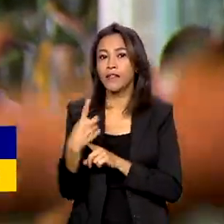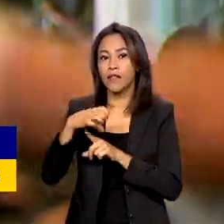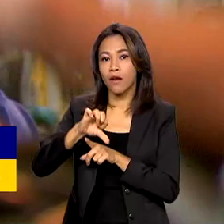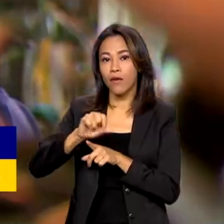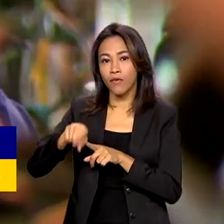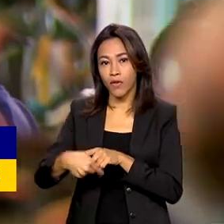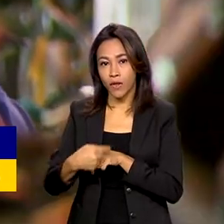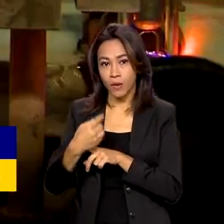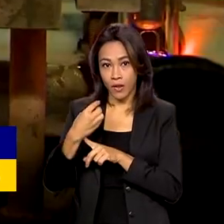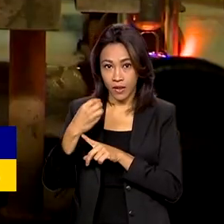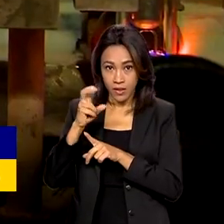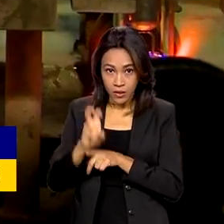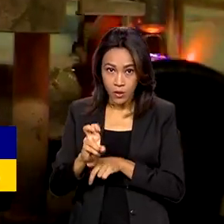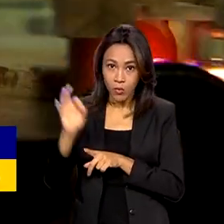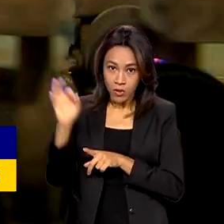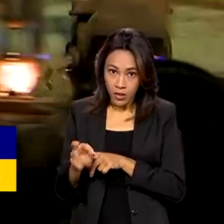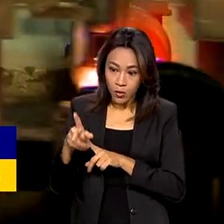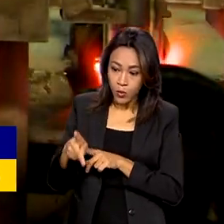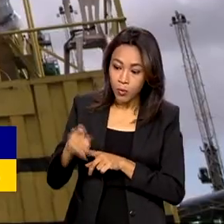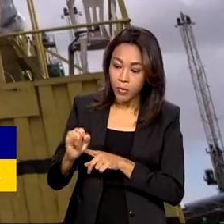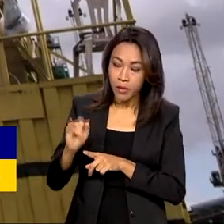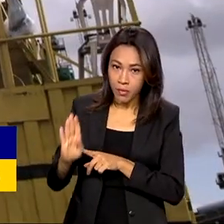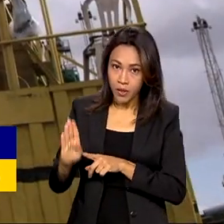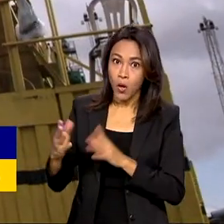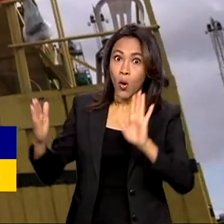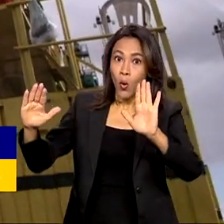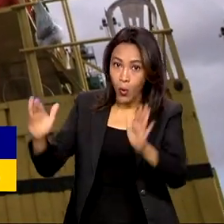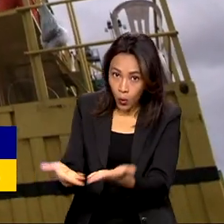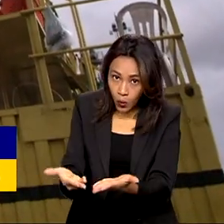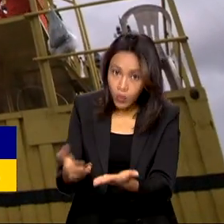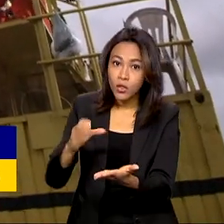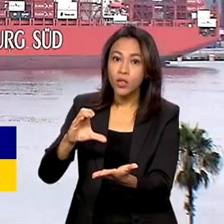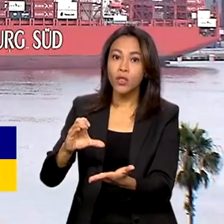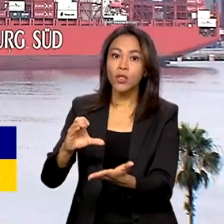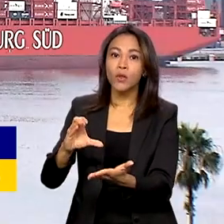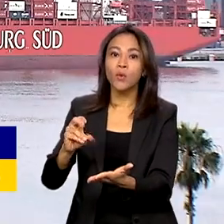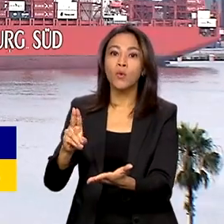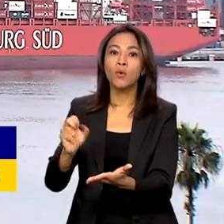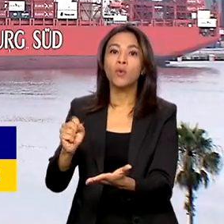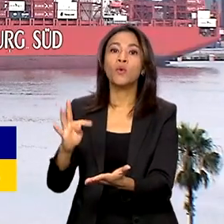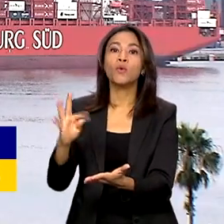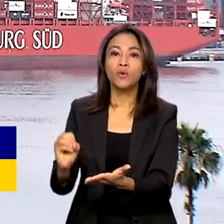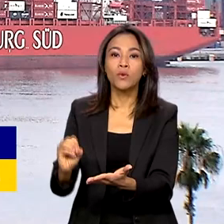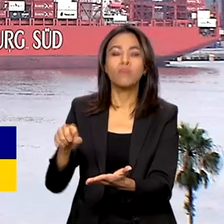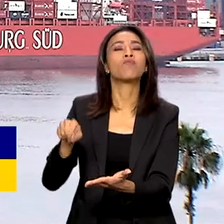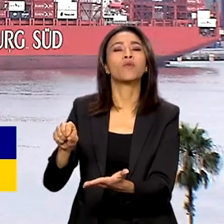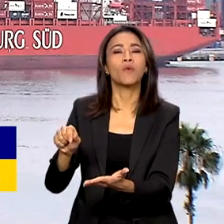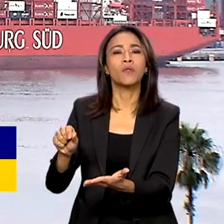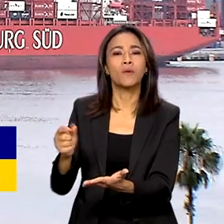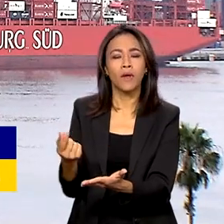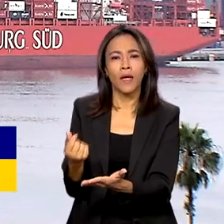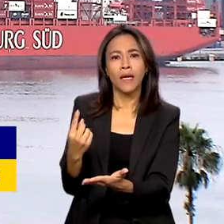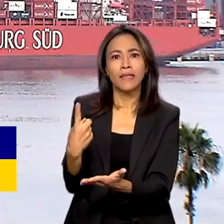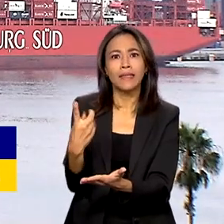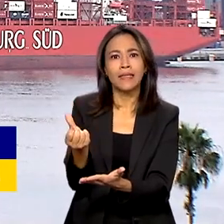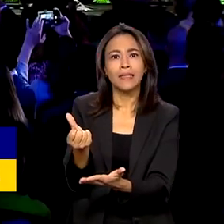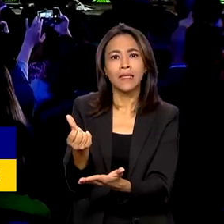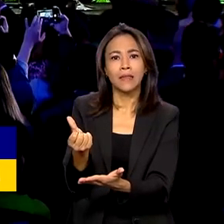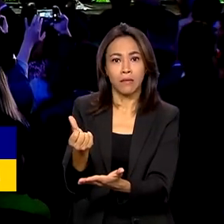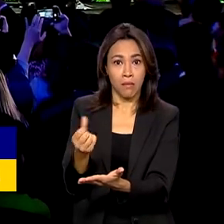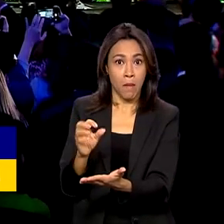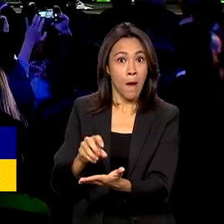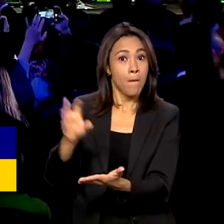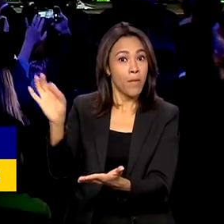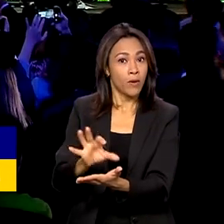do produto interno bruto Hoje, o novo custo Brasil representa 16% do PIB